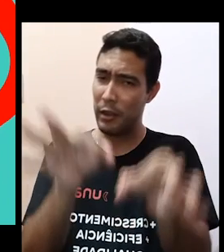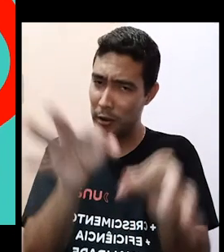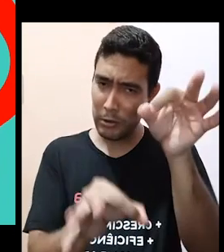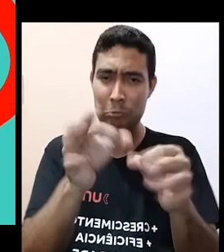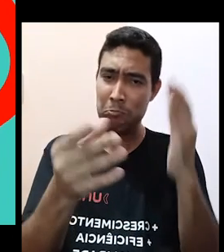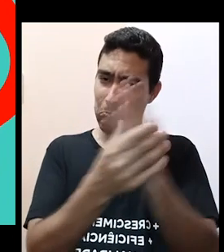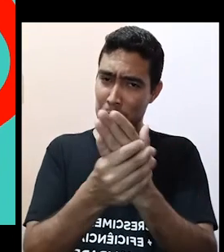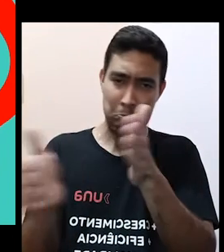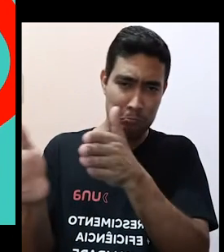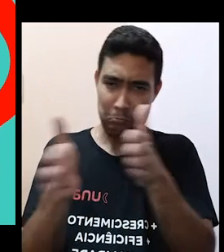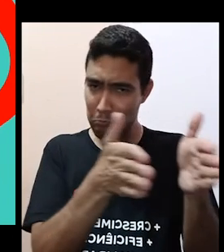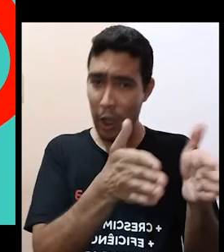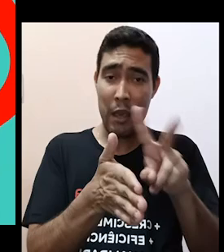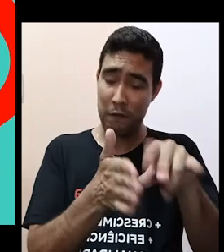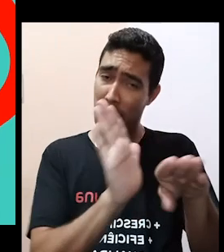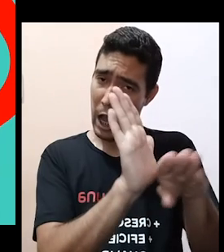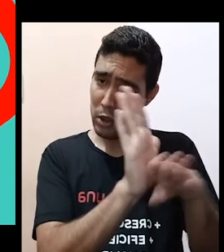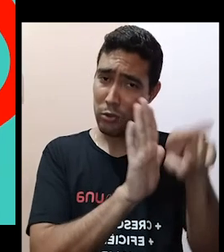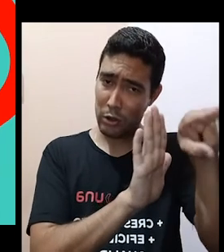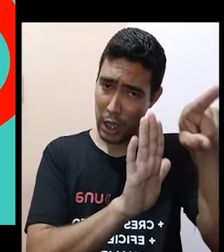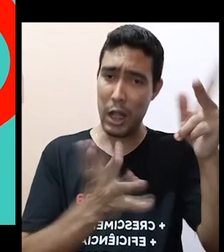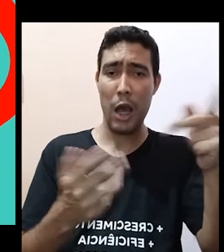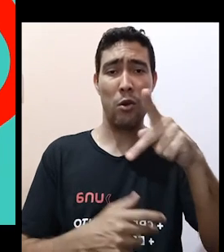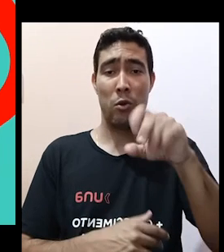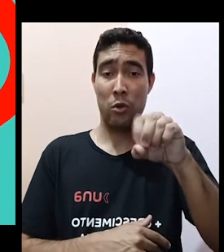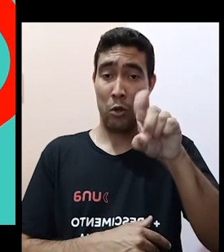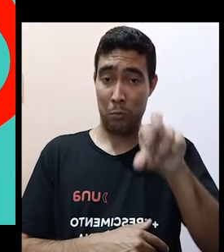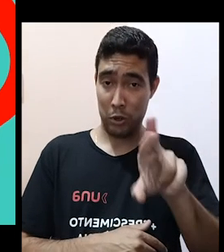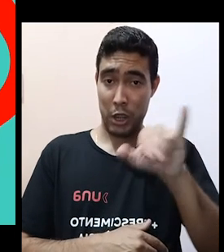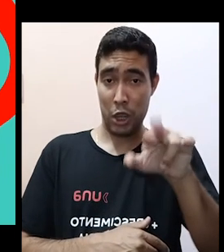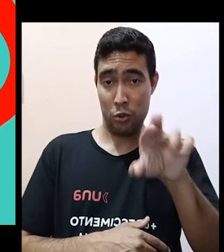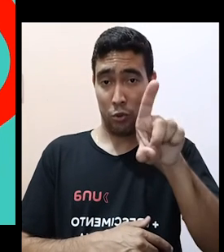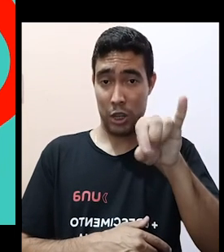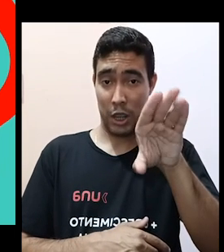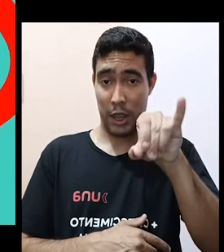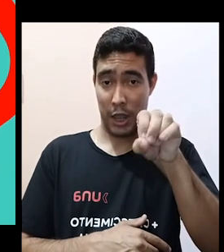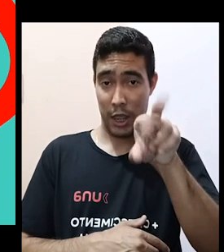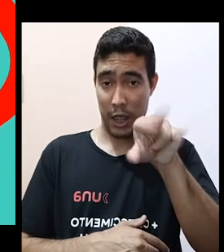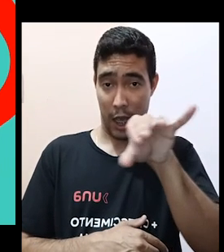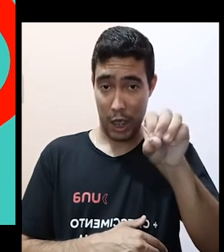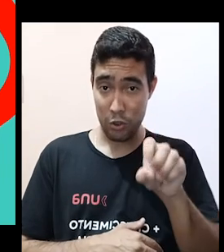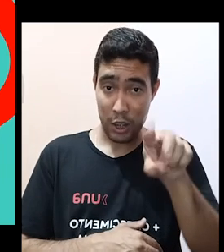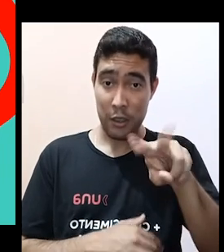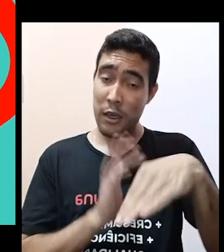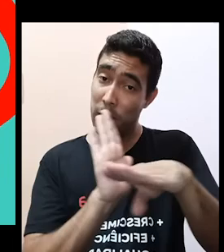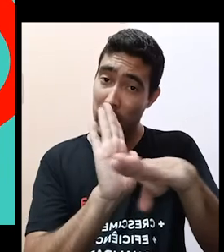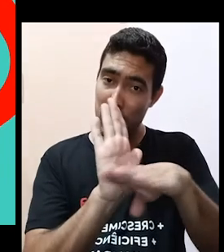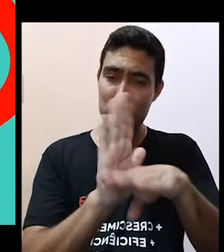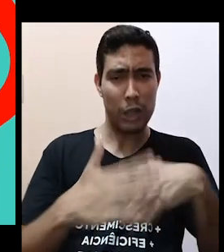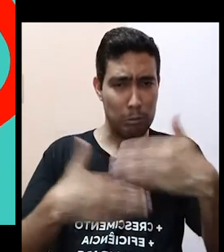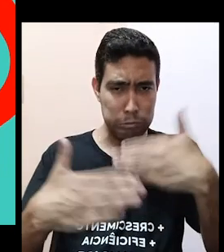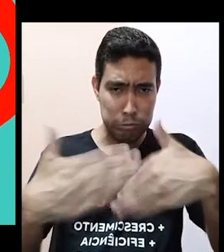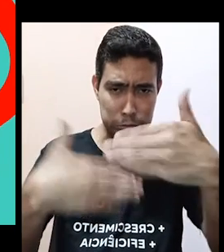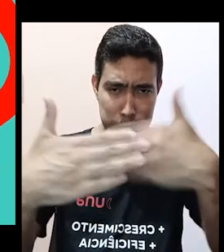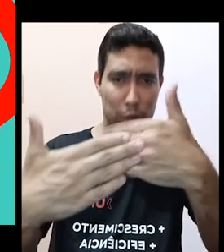vão desafogar o poder judiciário, sabemos que isso é uma problemática hoje, e isso vai agregar em grande escala para as